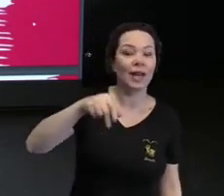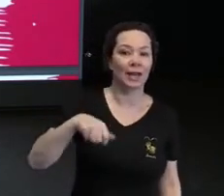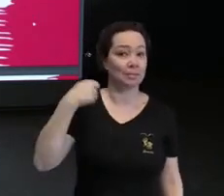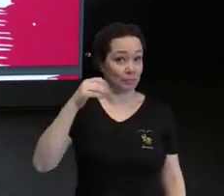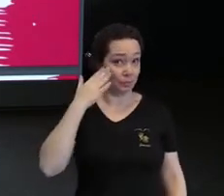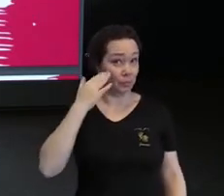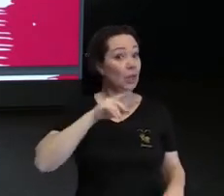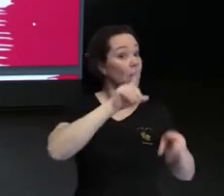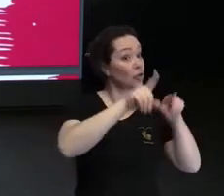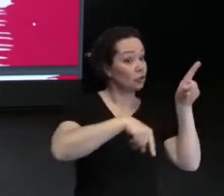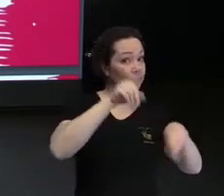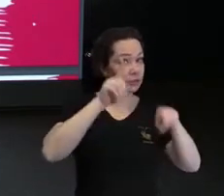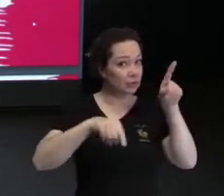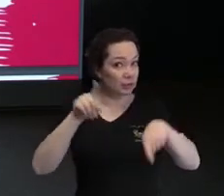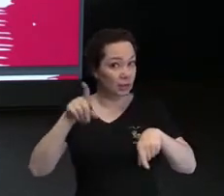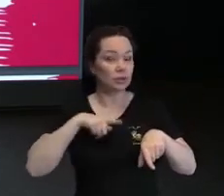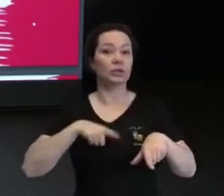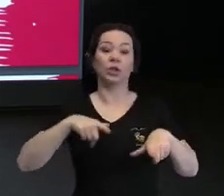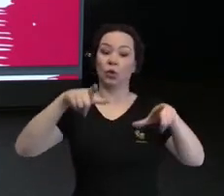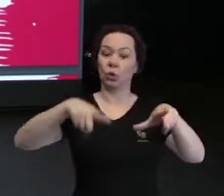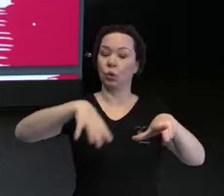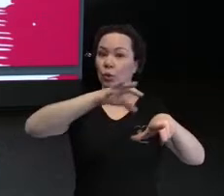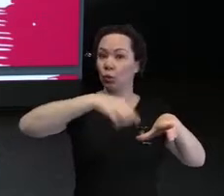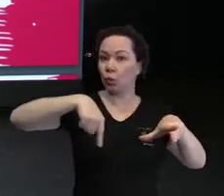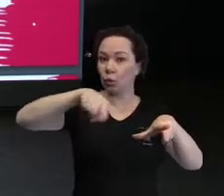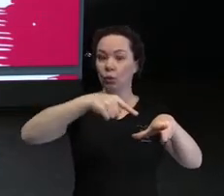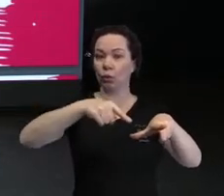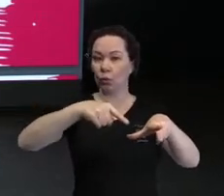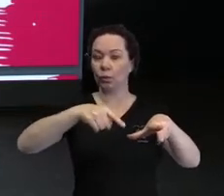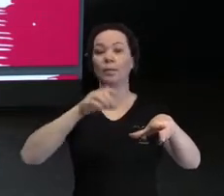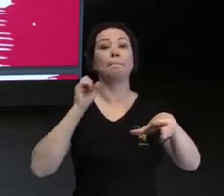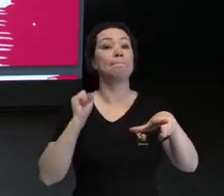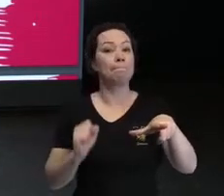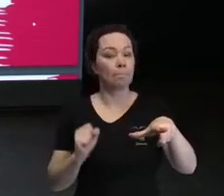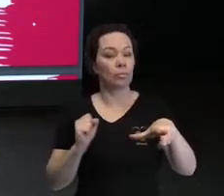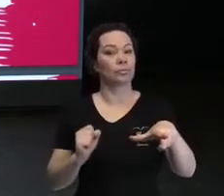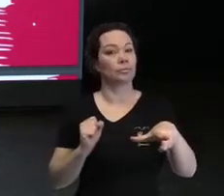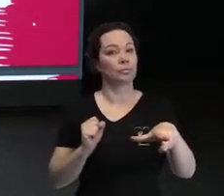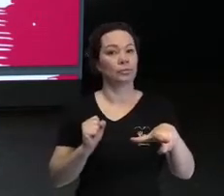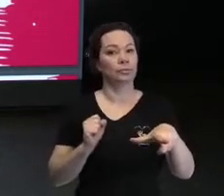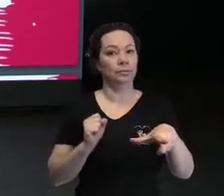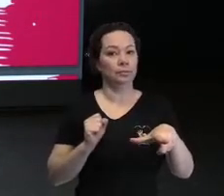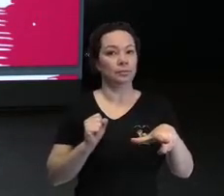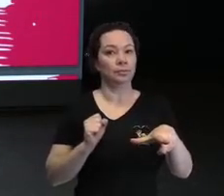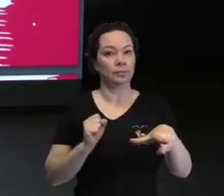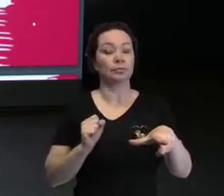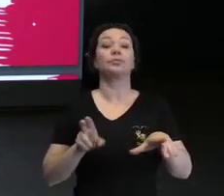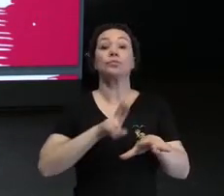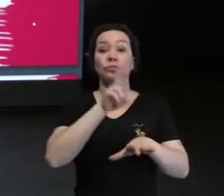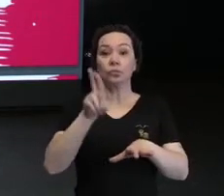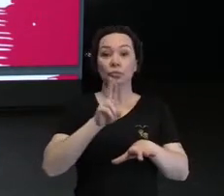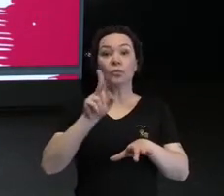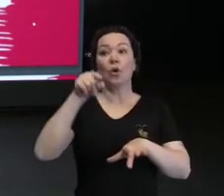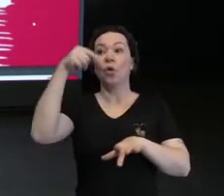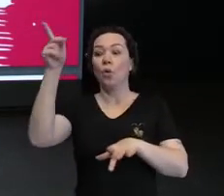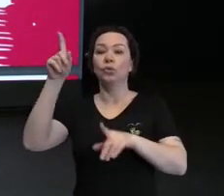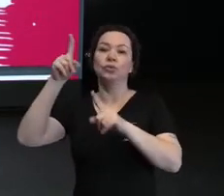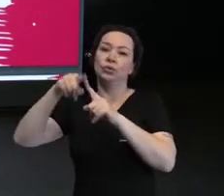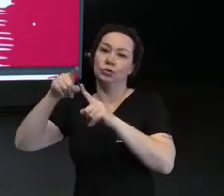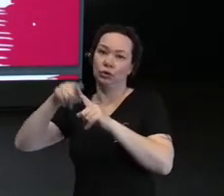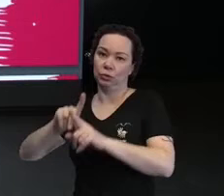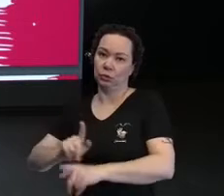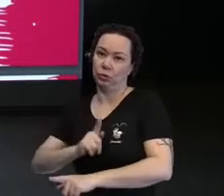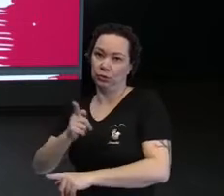E existem muitos espaços aonde a gente pode usar outros vocabulários,